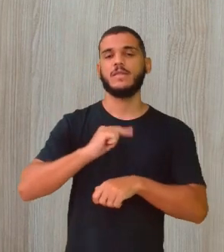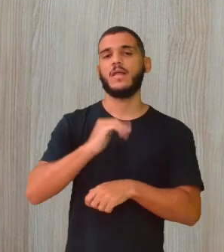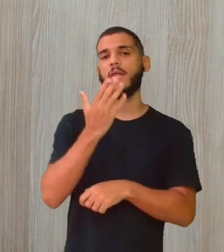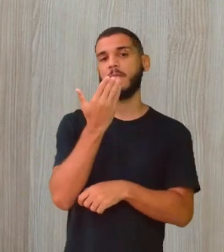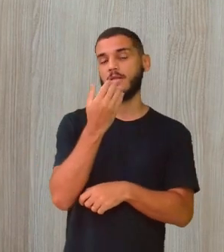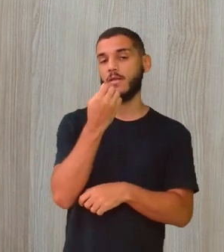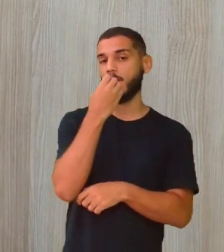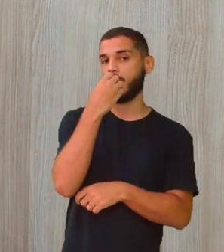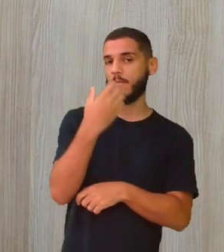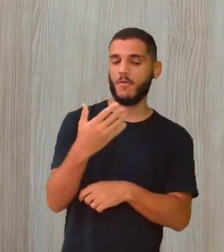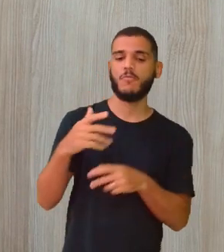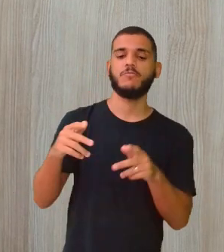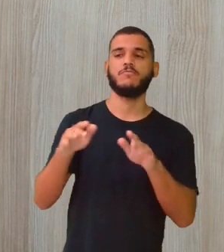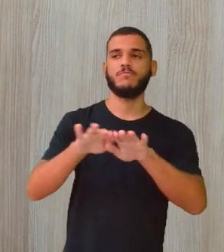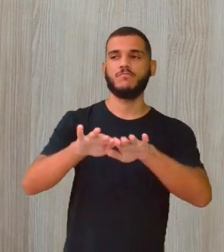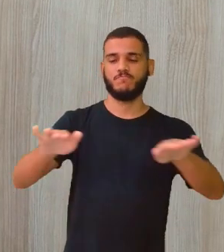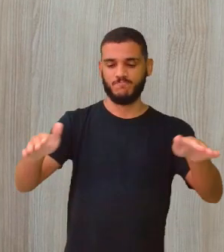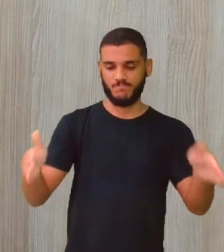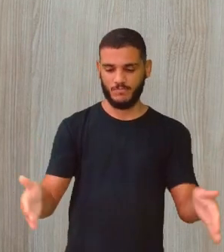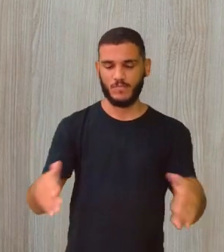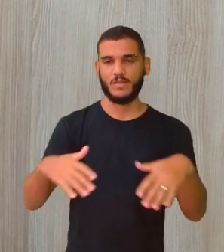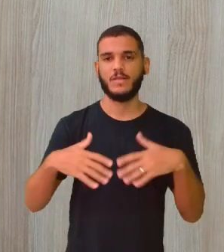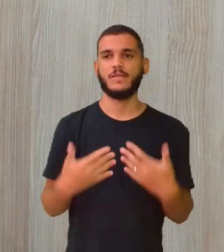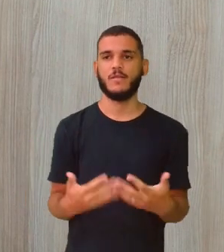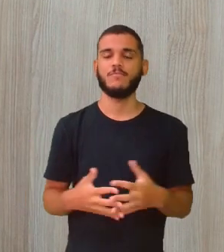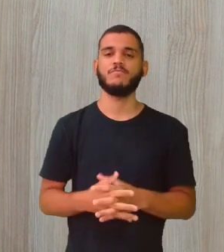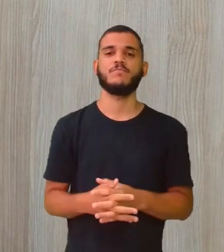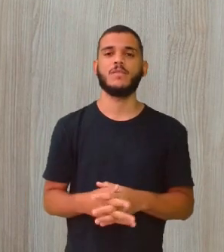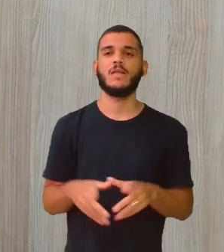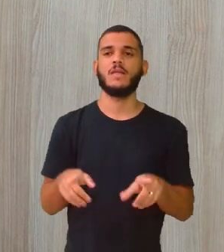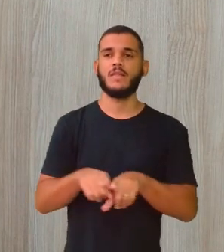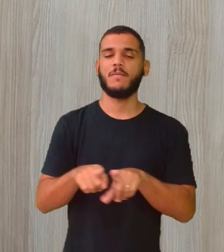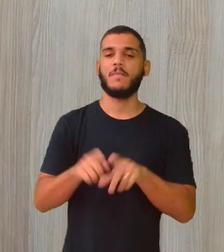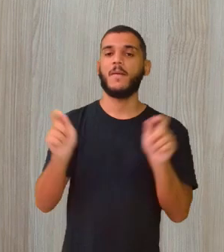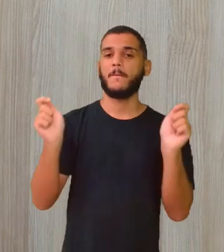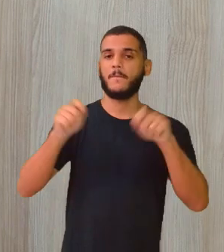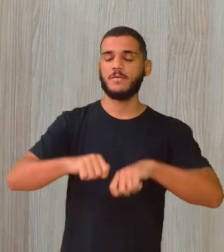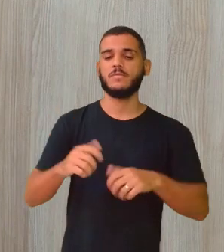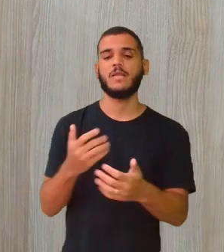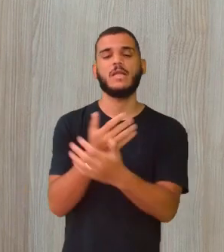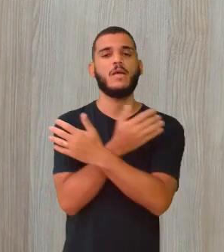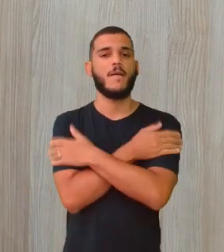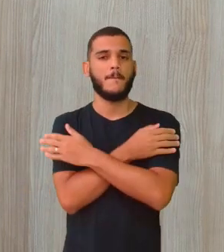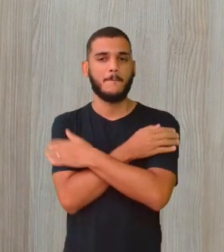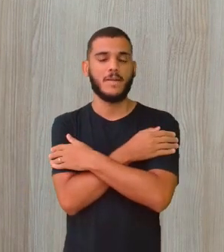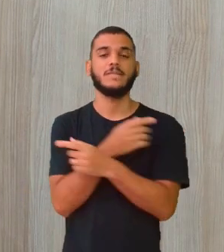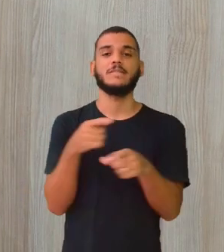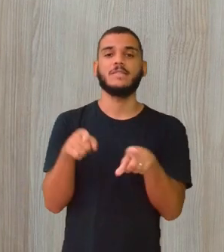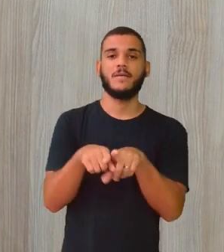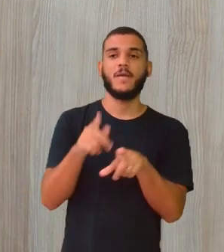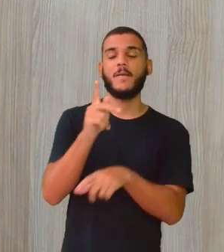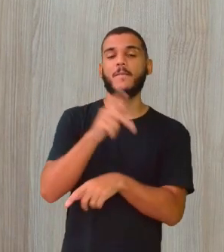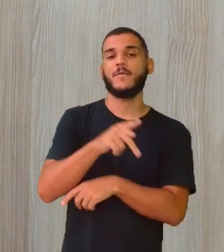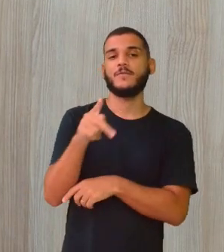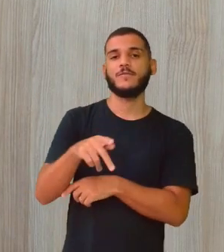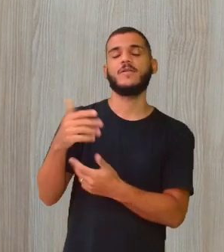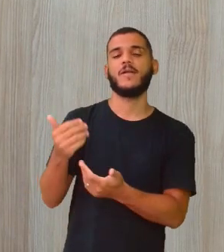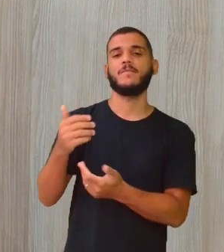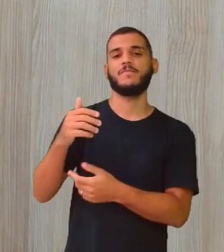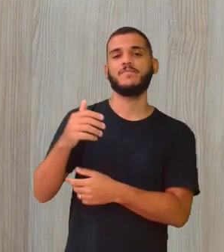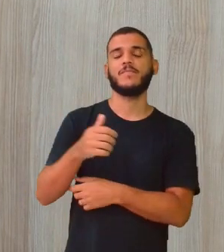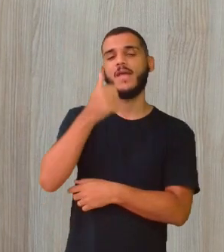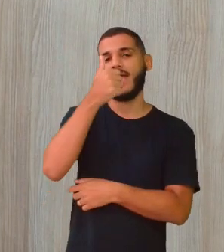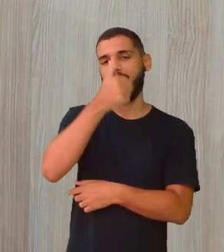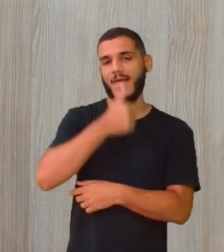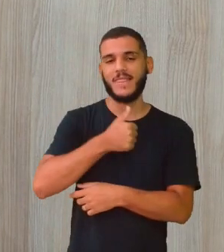Exatamente. nossa mesa. Um abraço agora aqui também, que passou por aqui, a professora Adriana, de português, né? Vocês